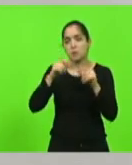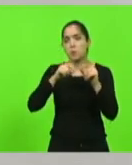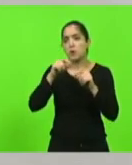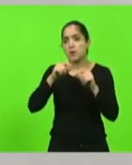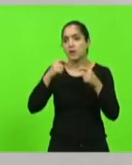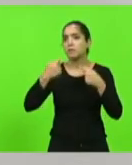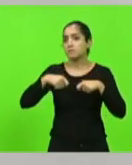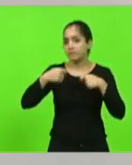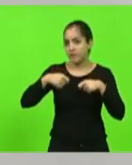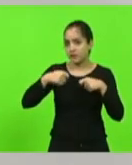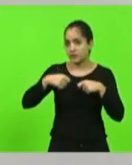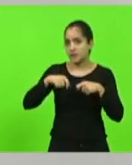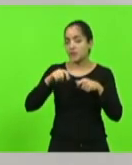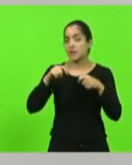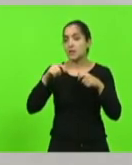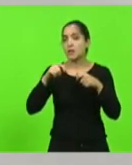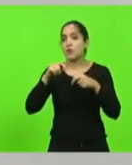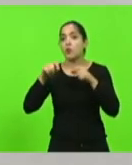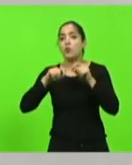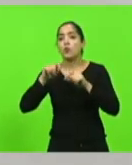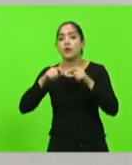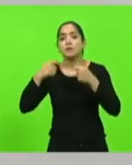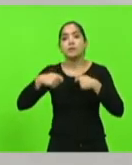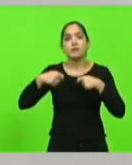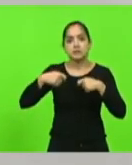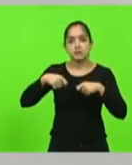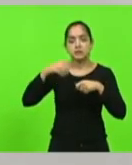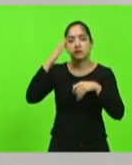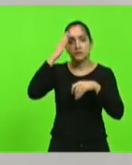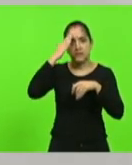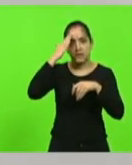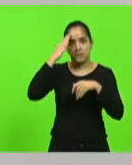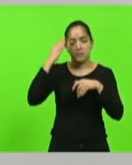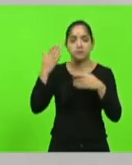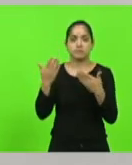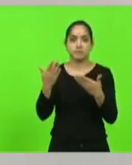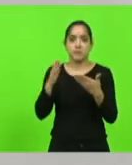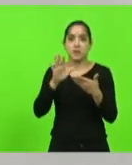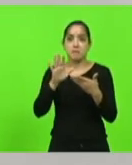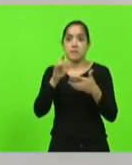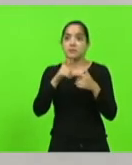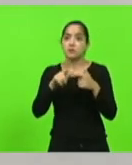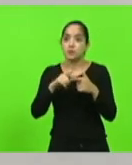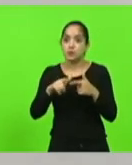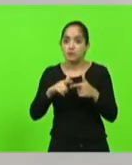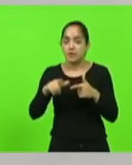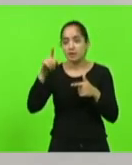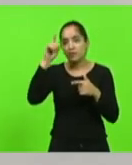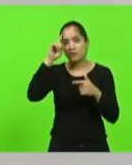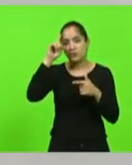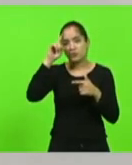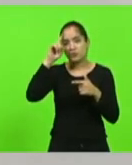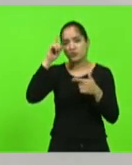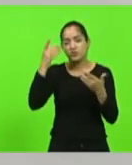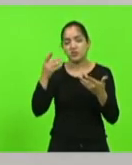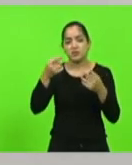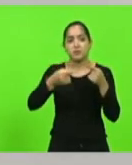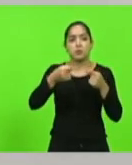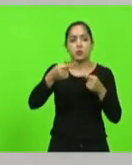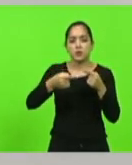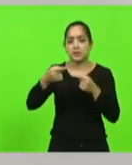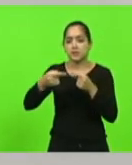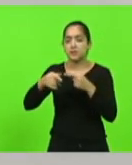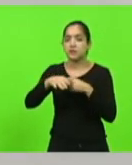para que o Brasil decole. Todo mundo sabe. O problema é que o dia a dia, envolvendo a política em todas as